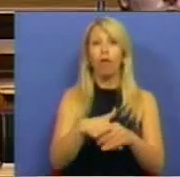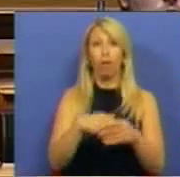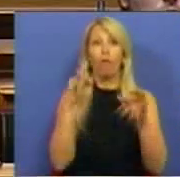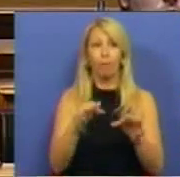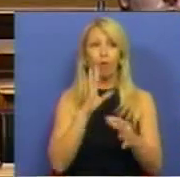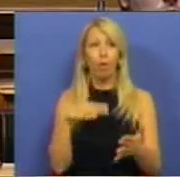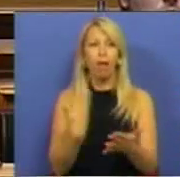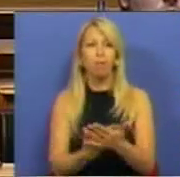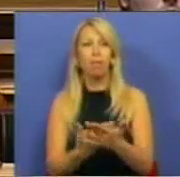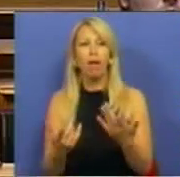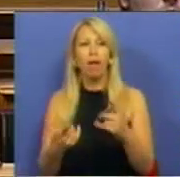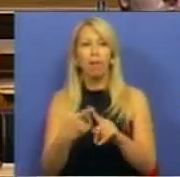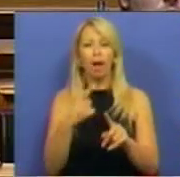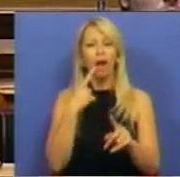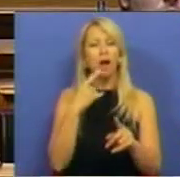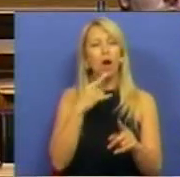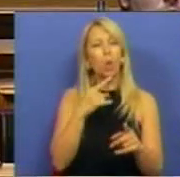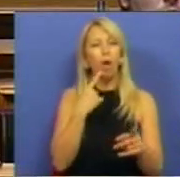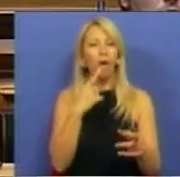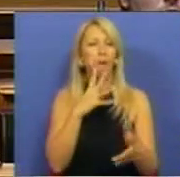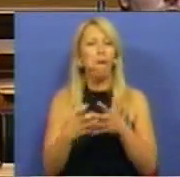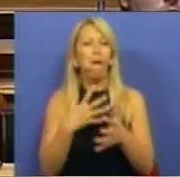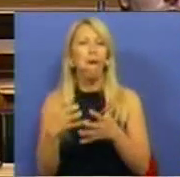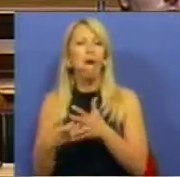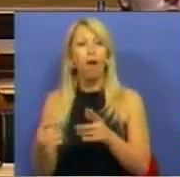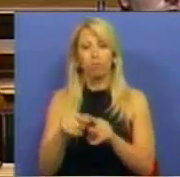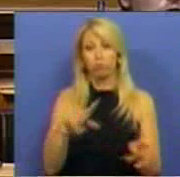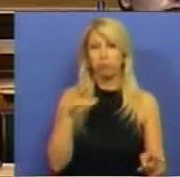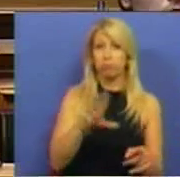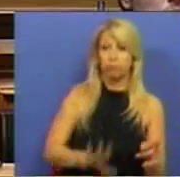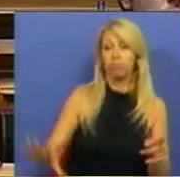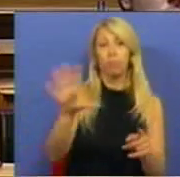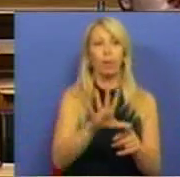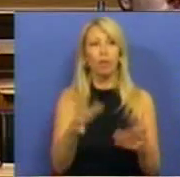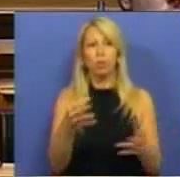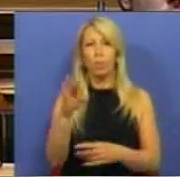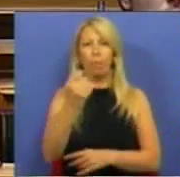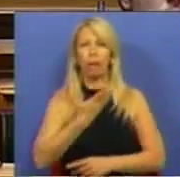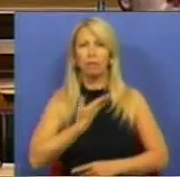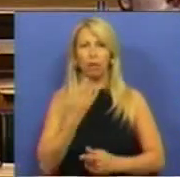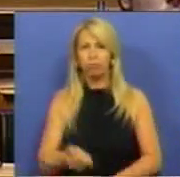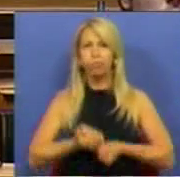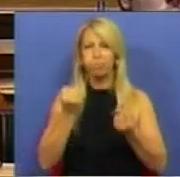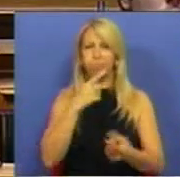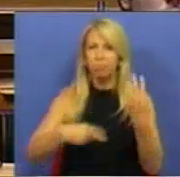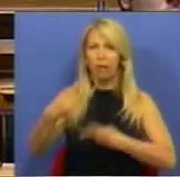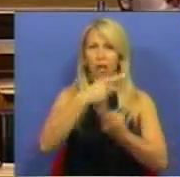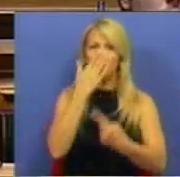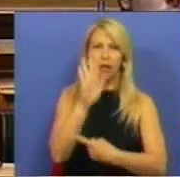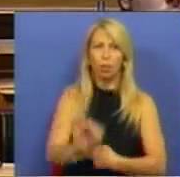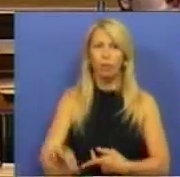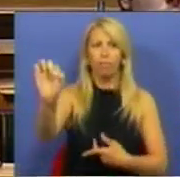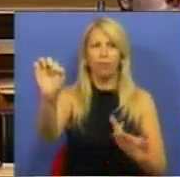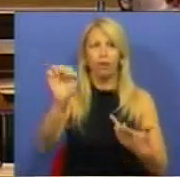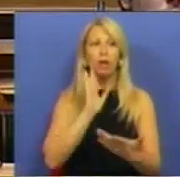especulativo à economia do nosso país, o PSD não é capaz de fazer uma crítica à sua atuação e de propor